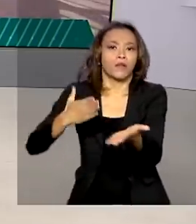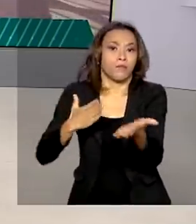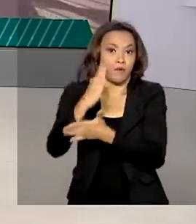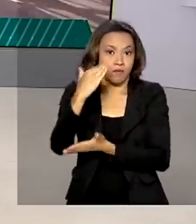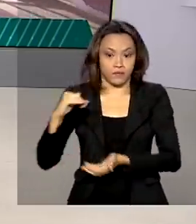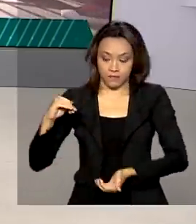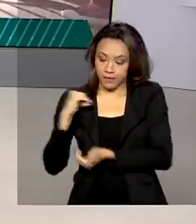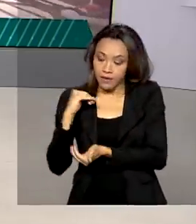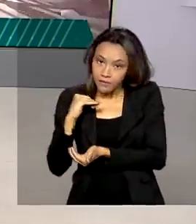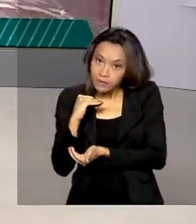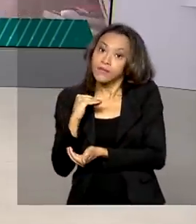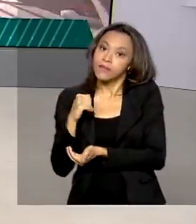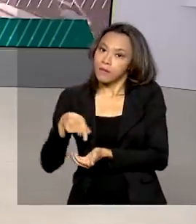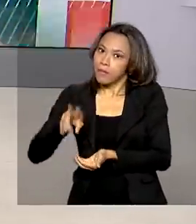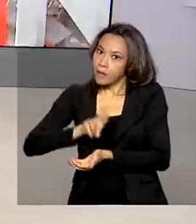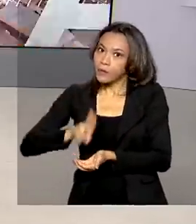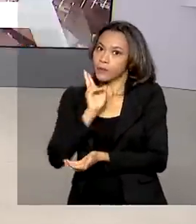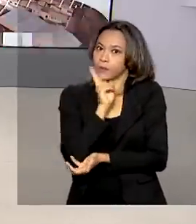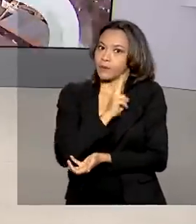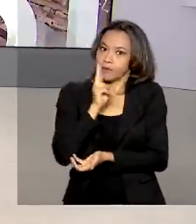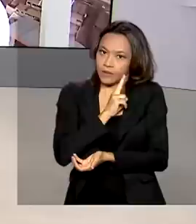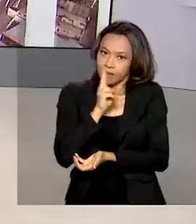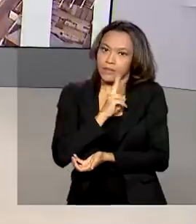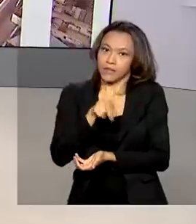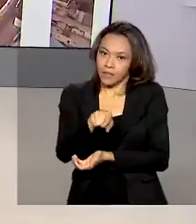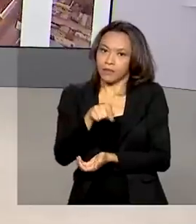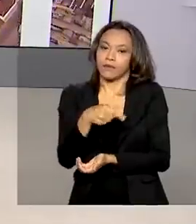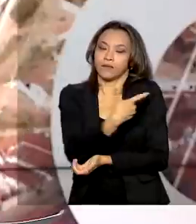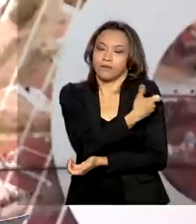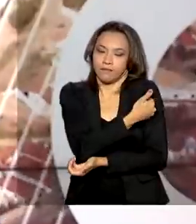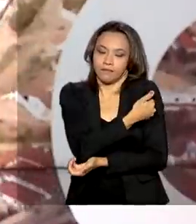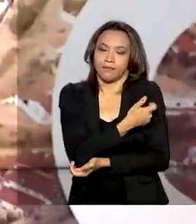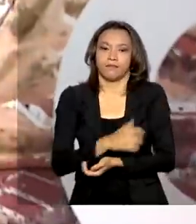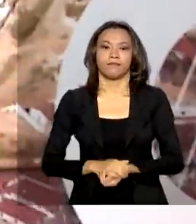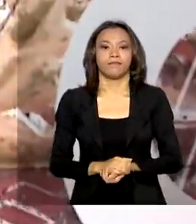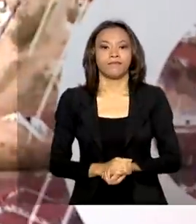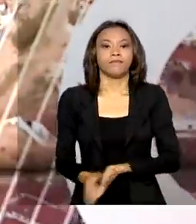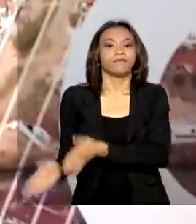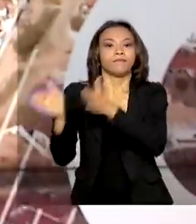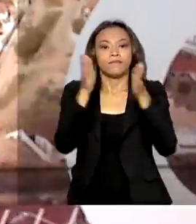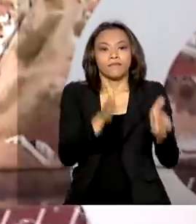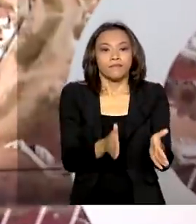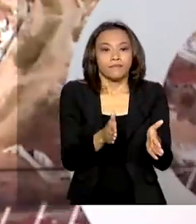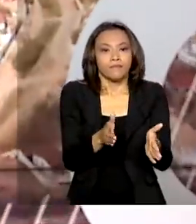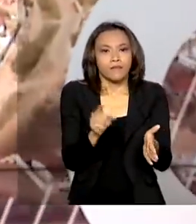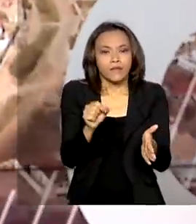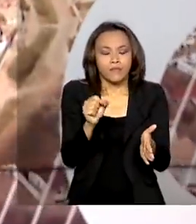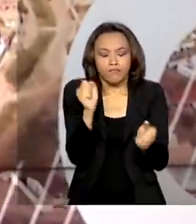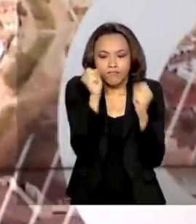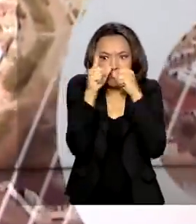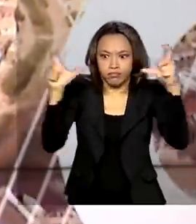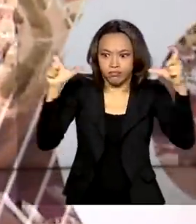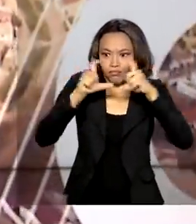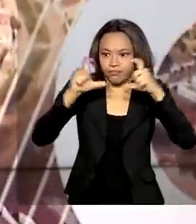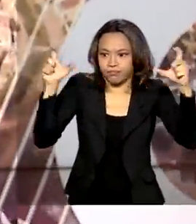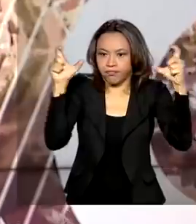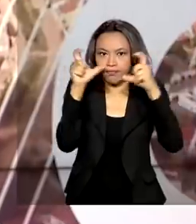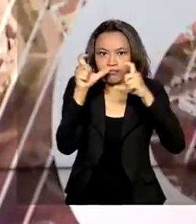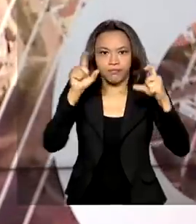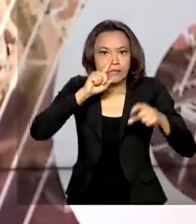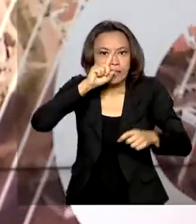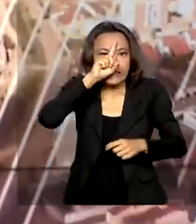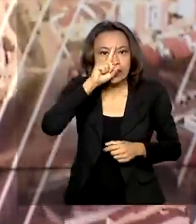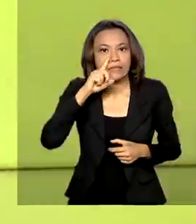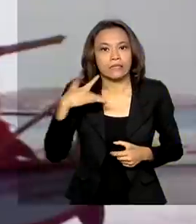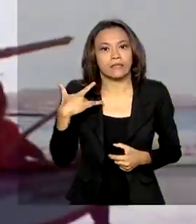da Anvisa para uso emergencial do imunizante. Um golpe que pode trazer muitos riscos à saúde.